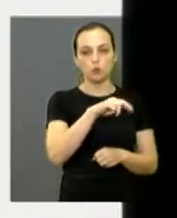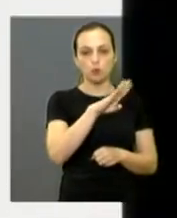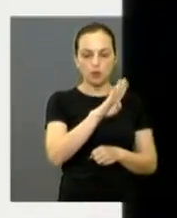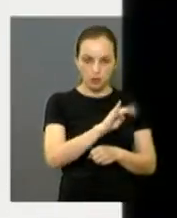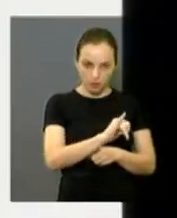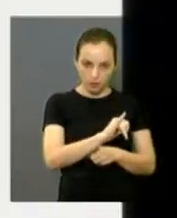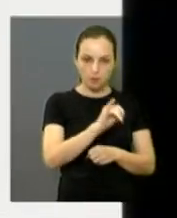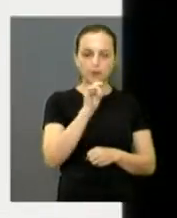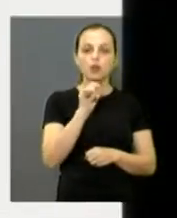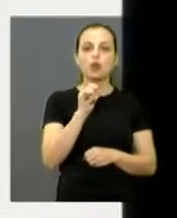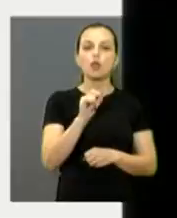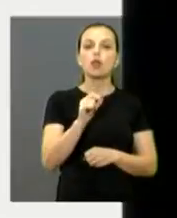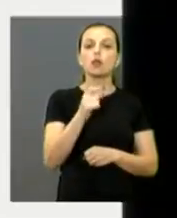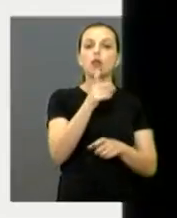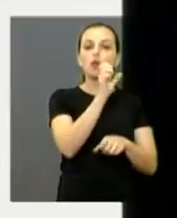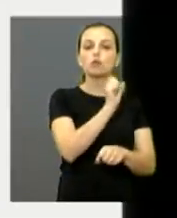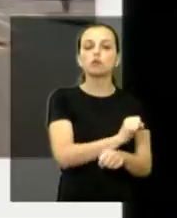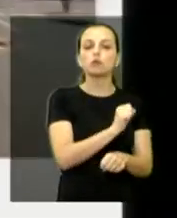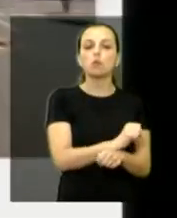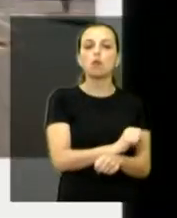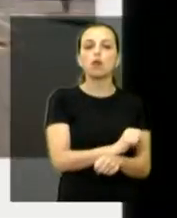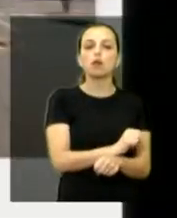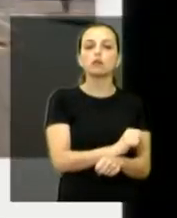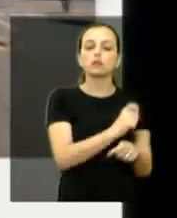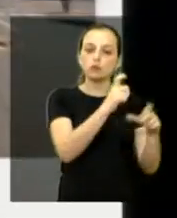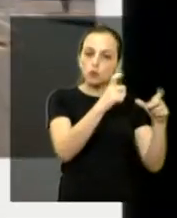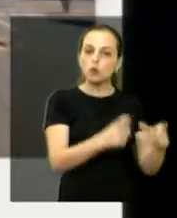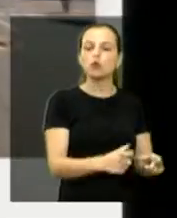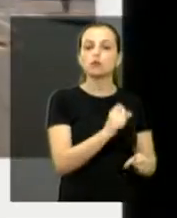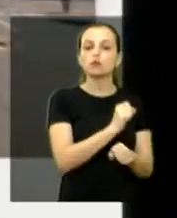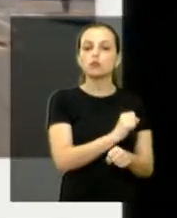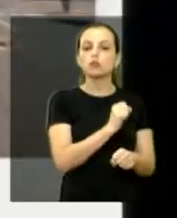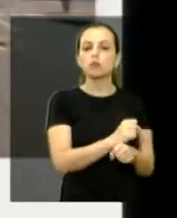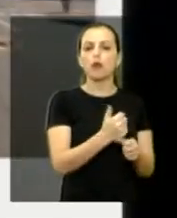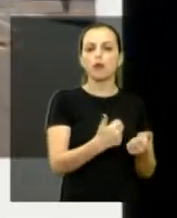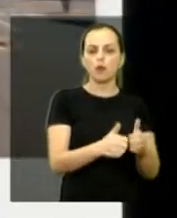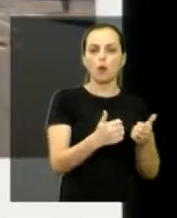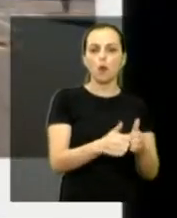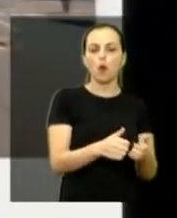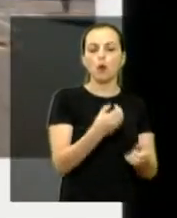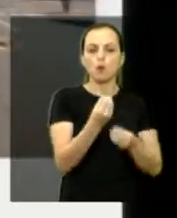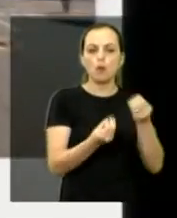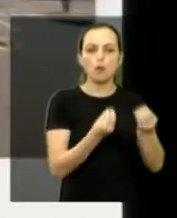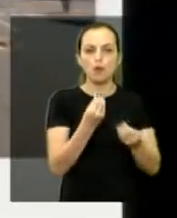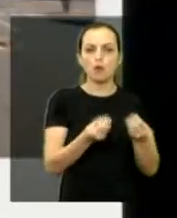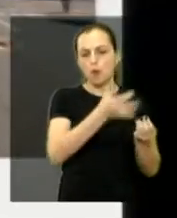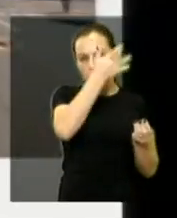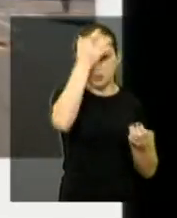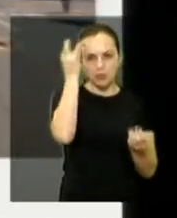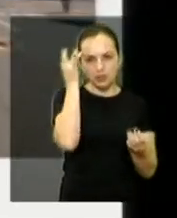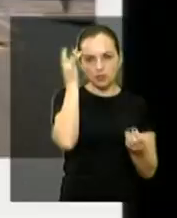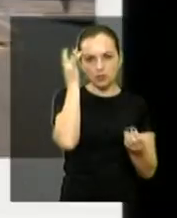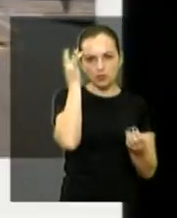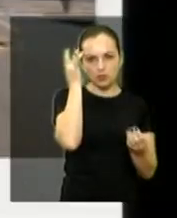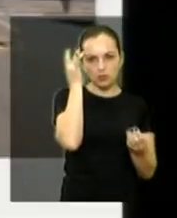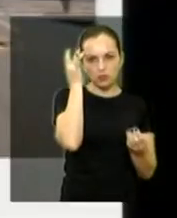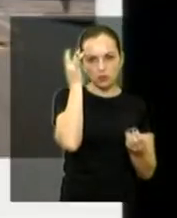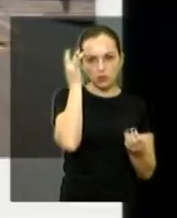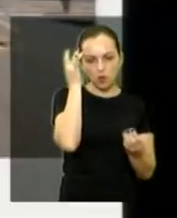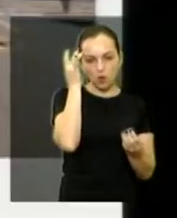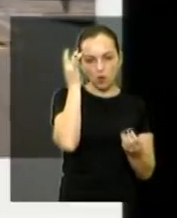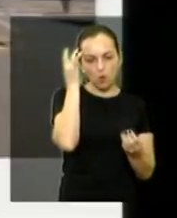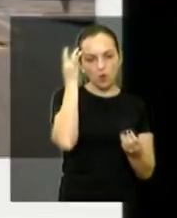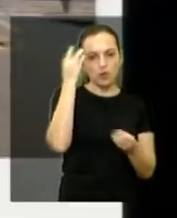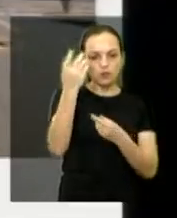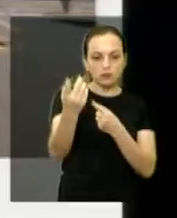de ônibus, para ônibus passar ali, para as pessoas montarem no ônibus, elas têm que ser o ônibus parando no meio da rua, faz mais de